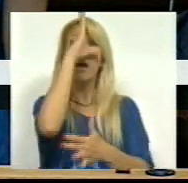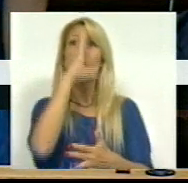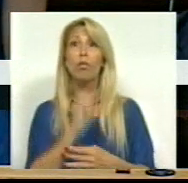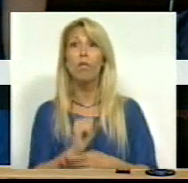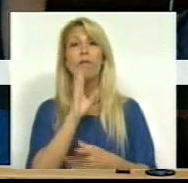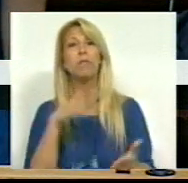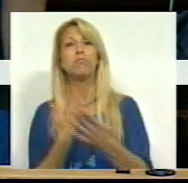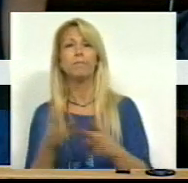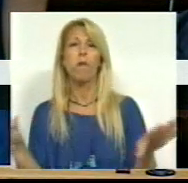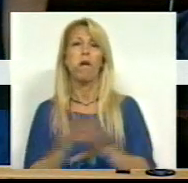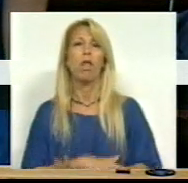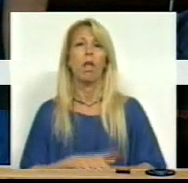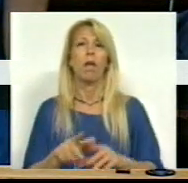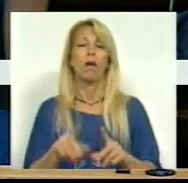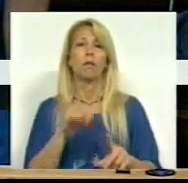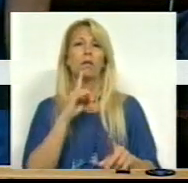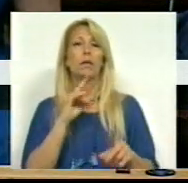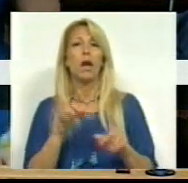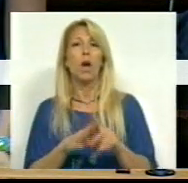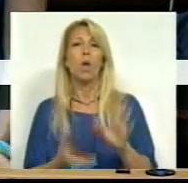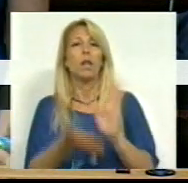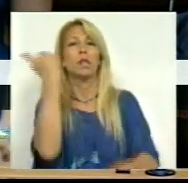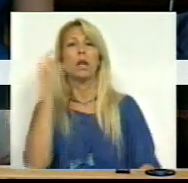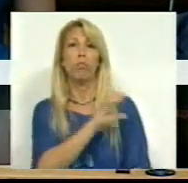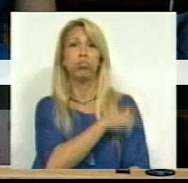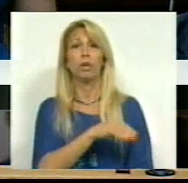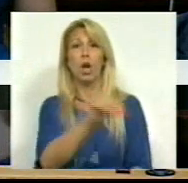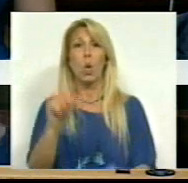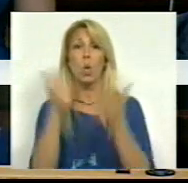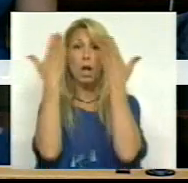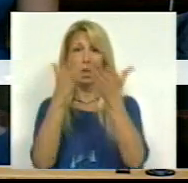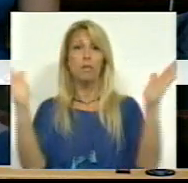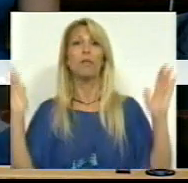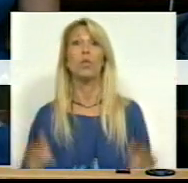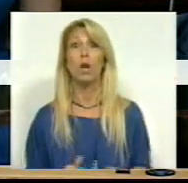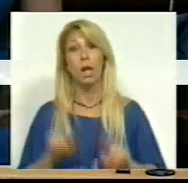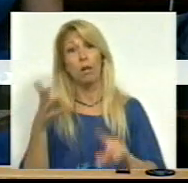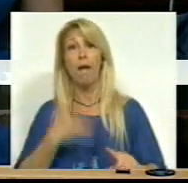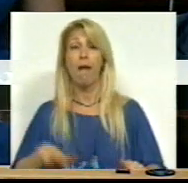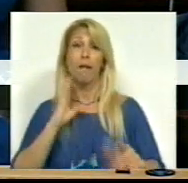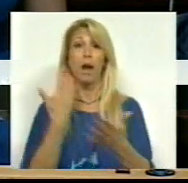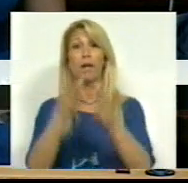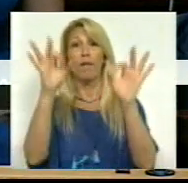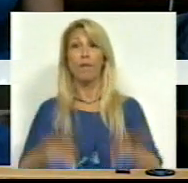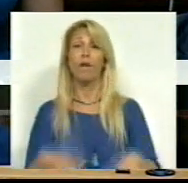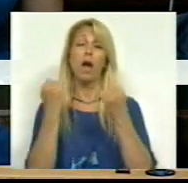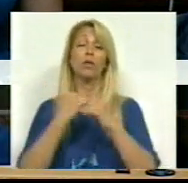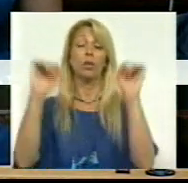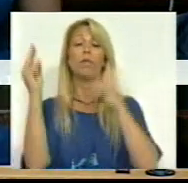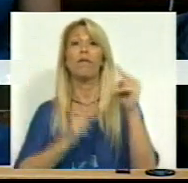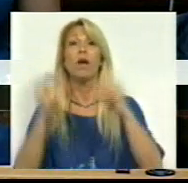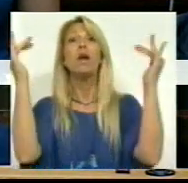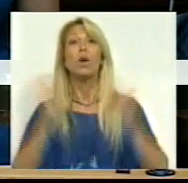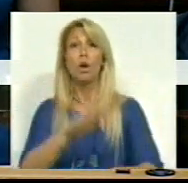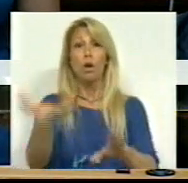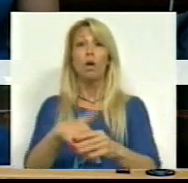subversão e desmantelamento do Poder Local Democrático. É uma proposta que visa liquidar a autonomia financeira, reduz a participação